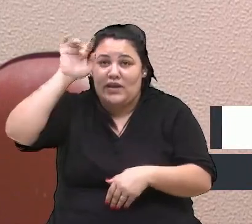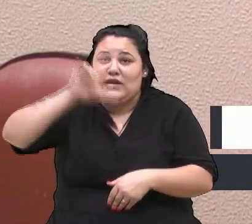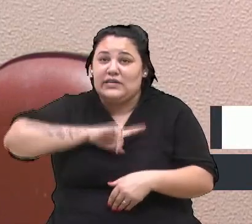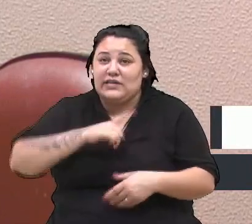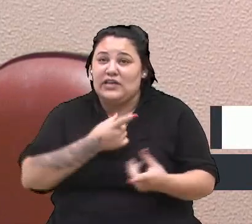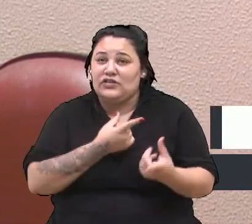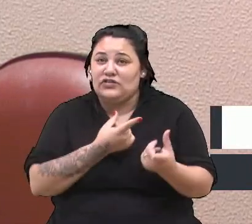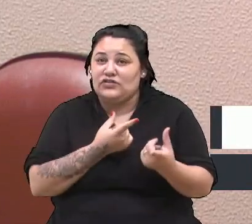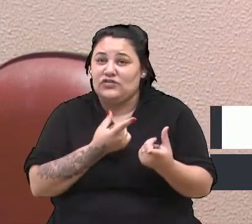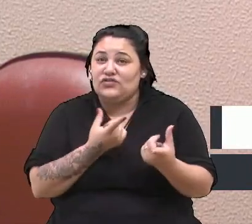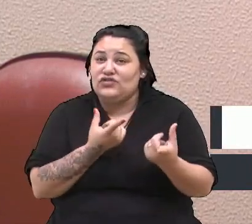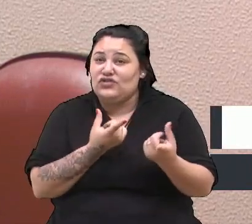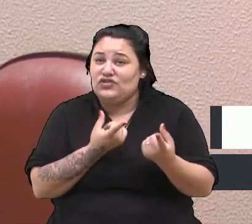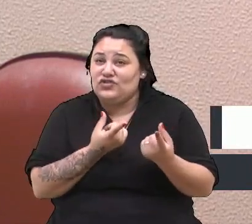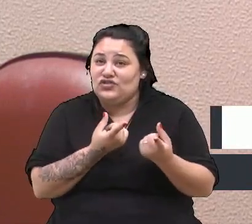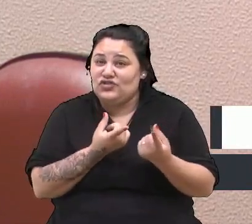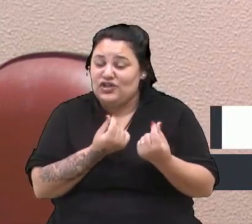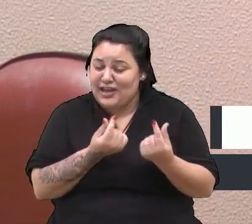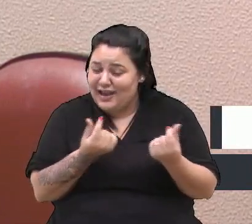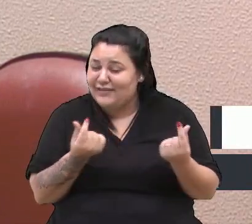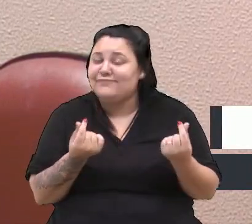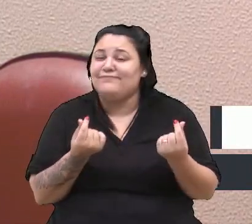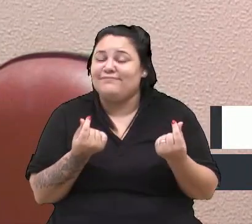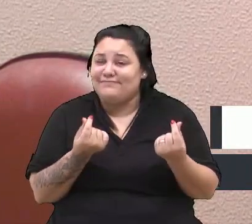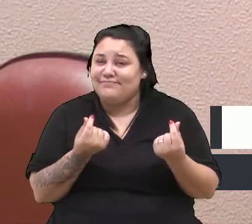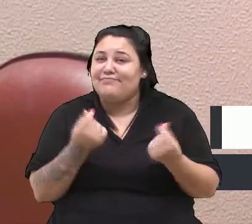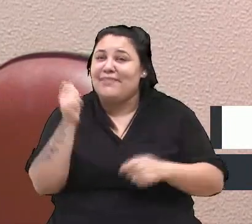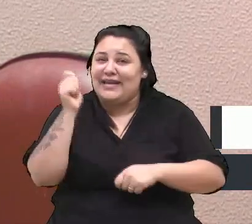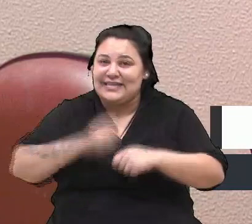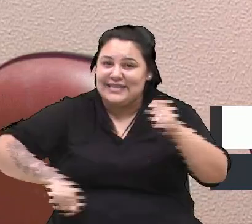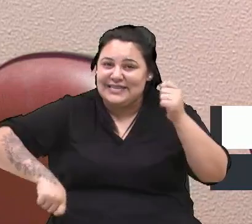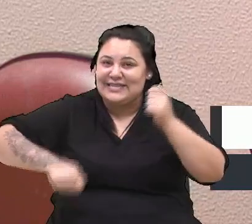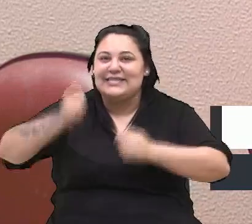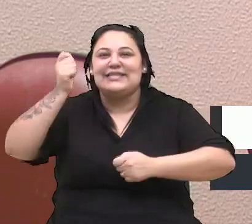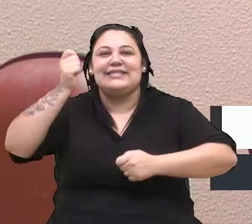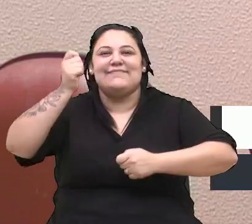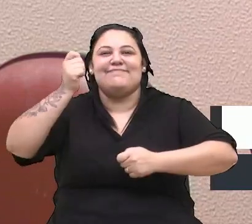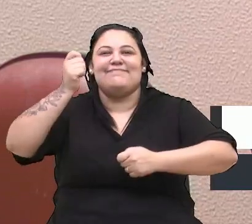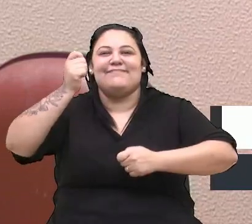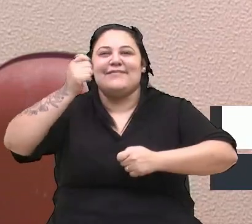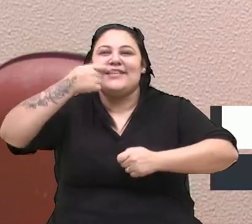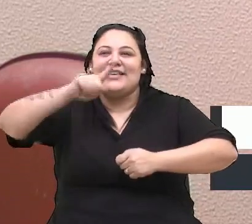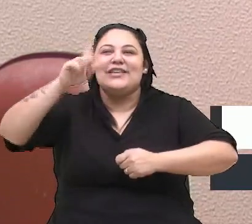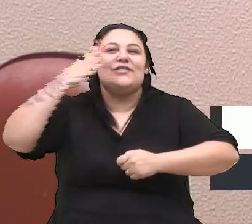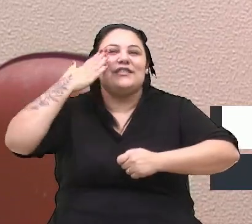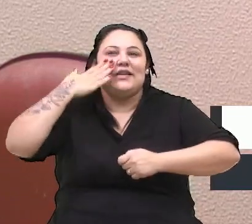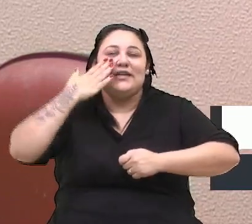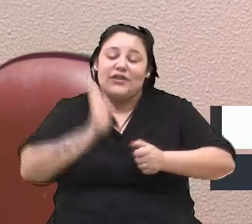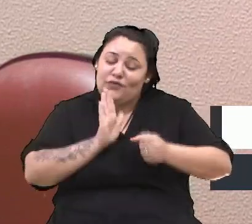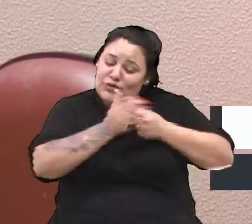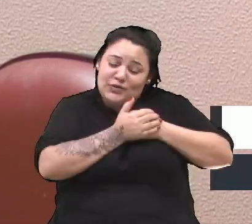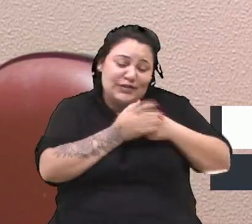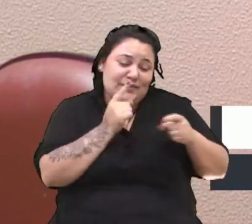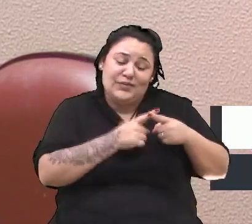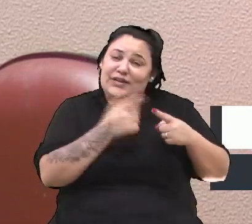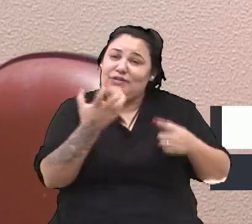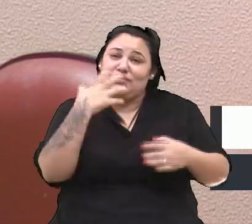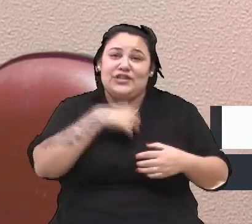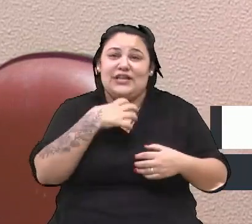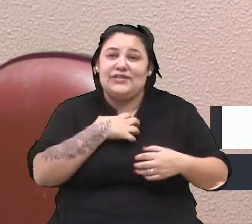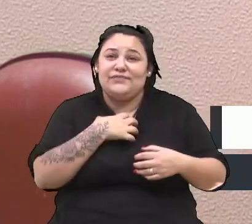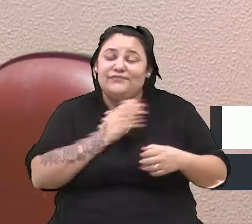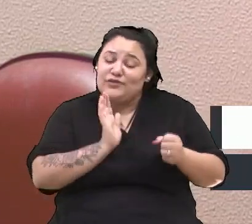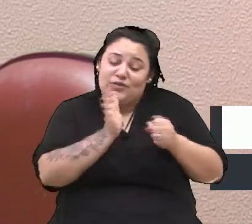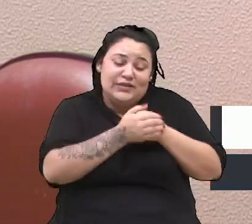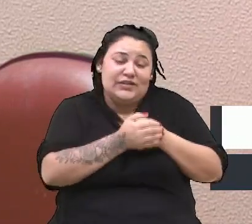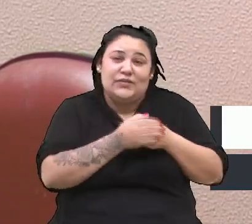foguete. E vão estourar foguete e eu vou esconder ele nesse final de ano, porque é a única solução. Vou ter que esconder, porque